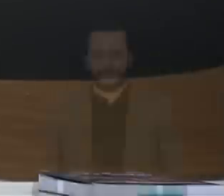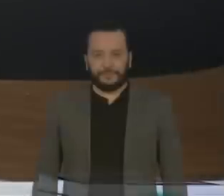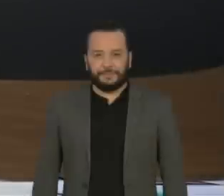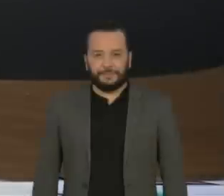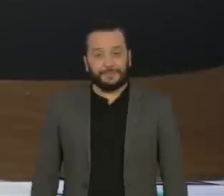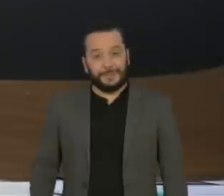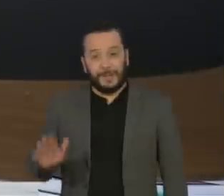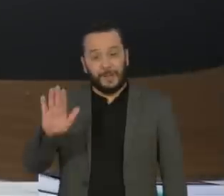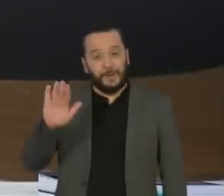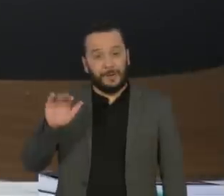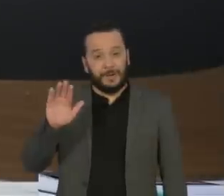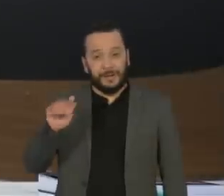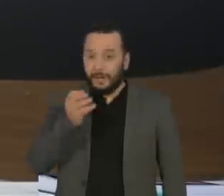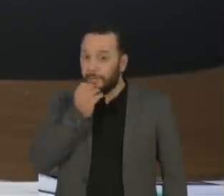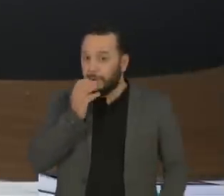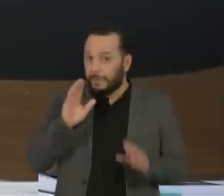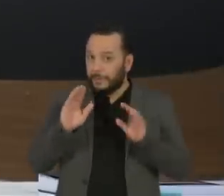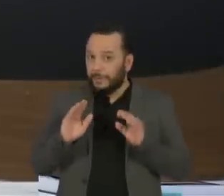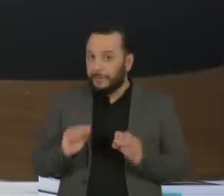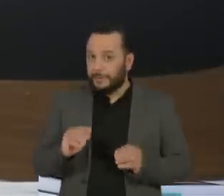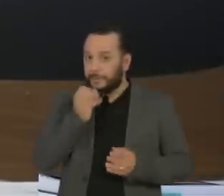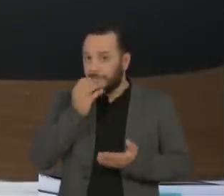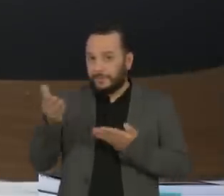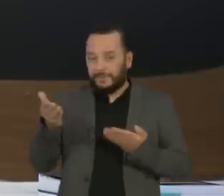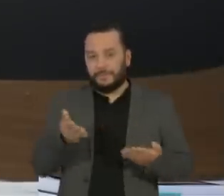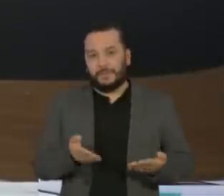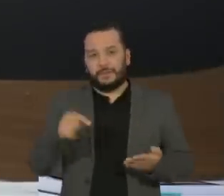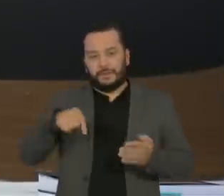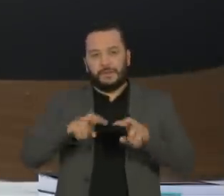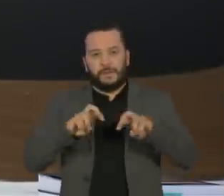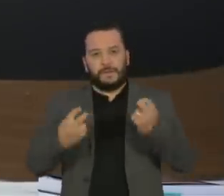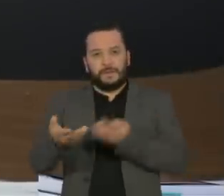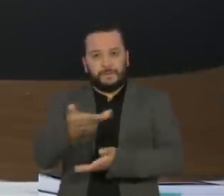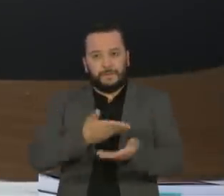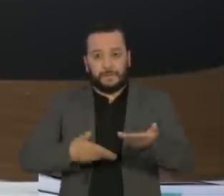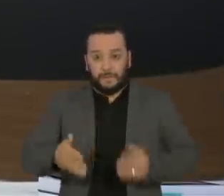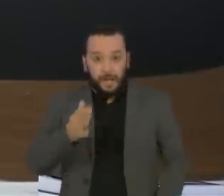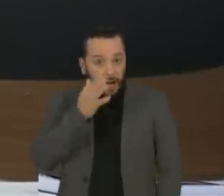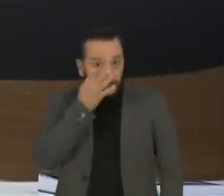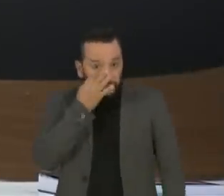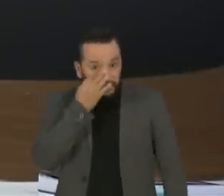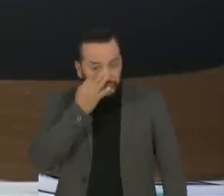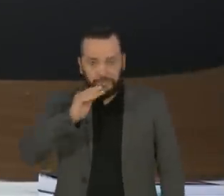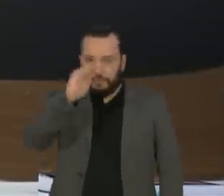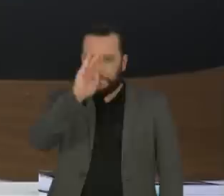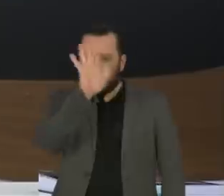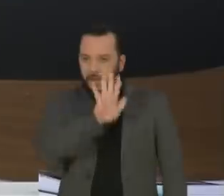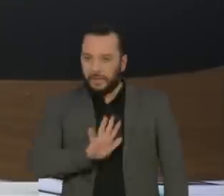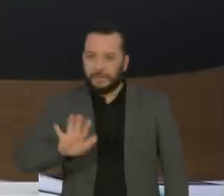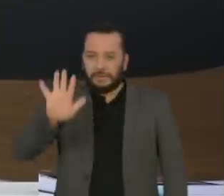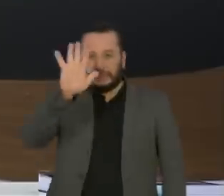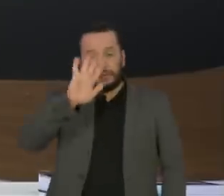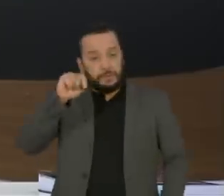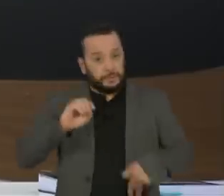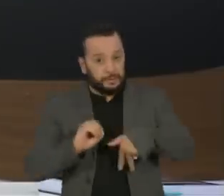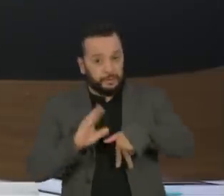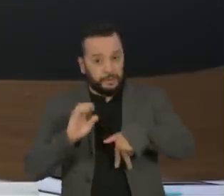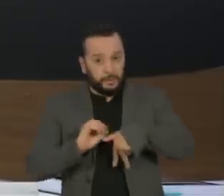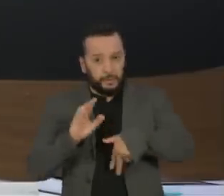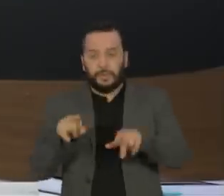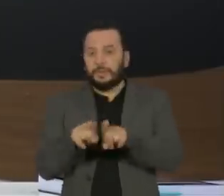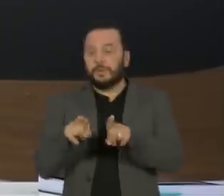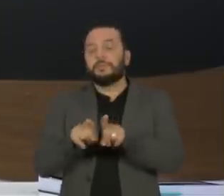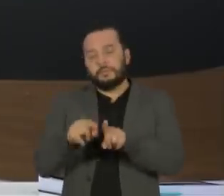Olá, boa noite. Sejam bem-vindos ao Roda Viva. Estamos ao vivo para todo o Brasil pela TV Cultura e emissoras